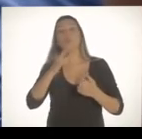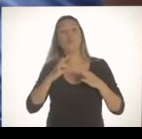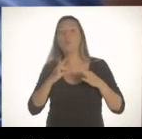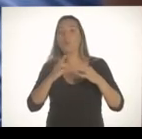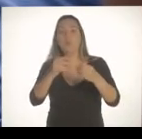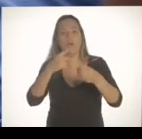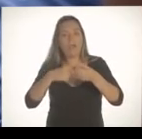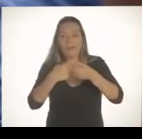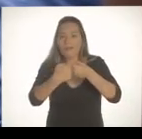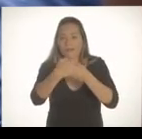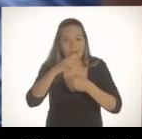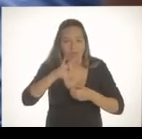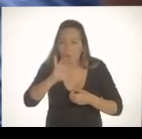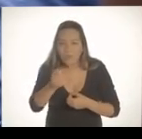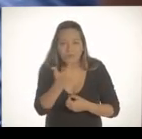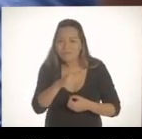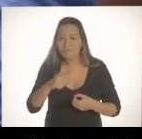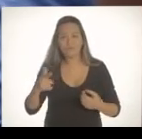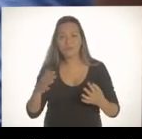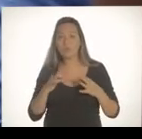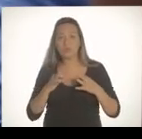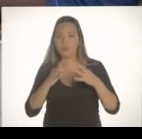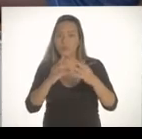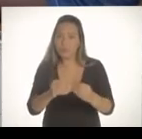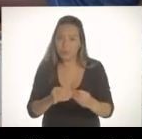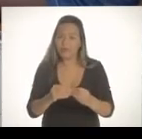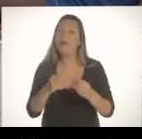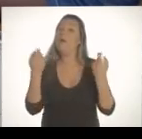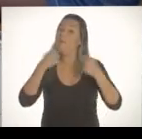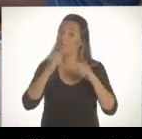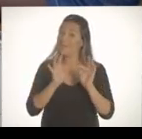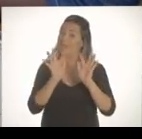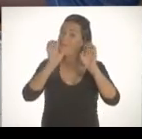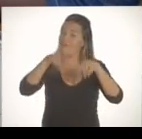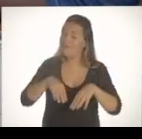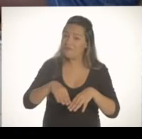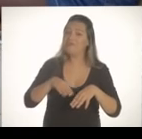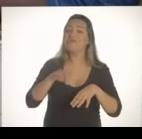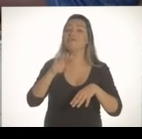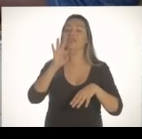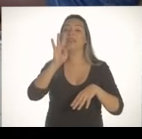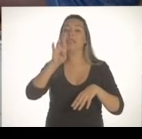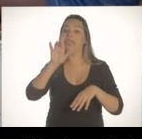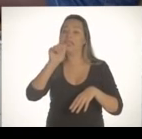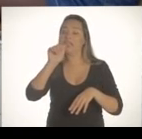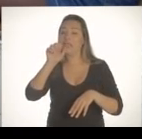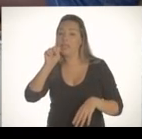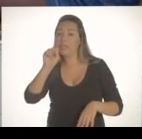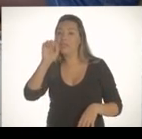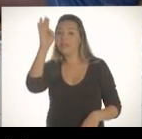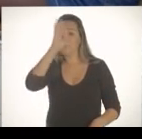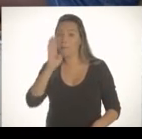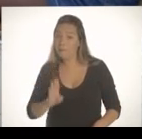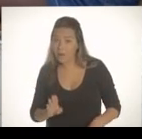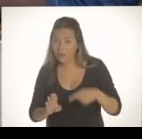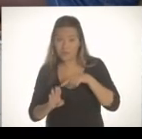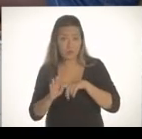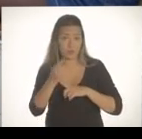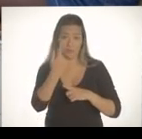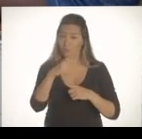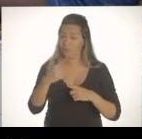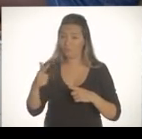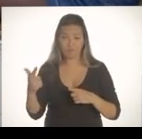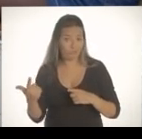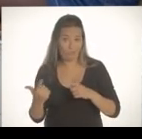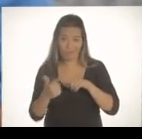rápido. O problema é que não cobre a cidade toda. Aliás, a gente tem que terminar a Transbrasil, que está pela metade lá. E isso é a